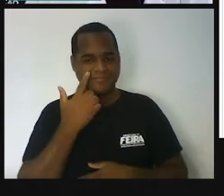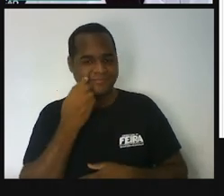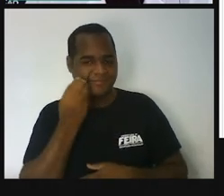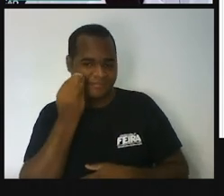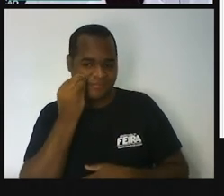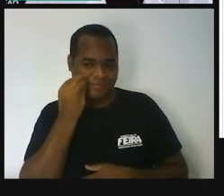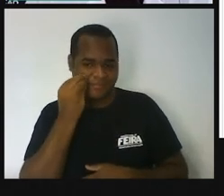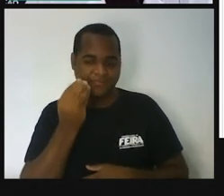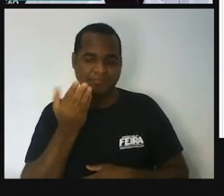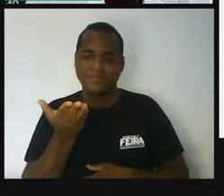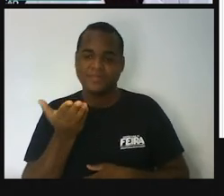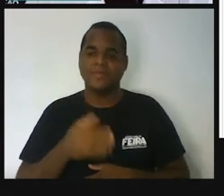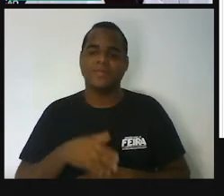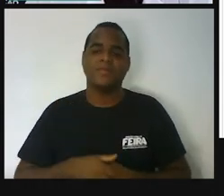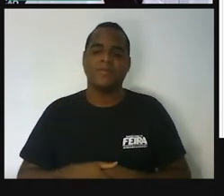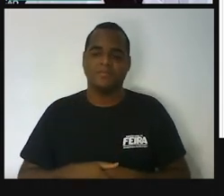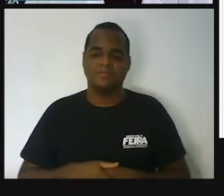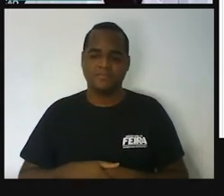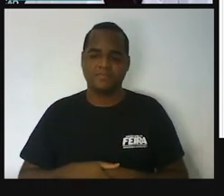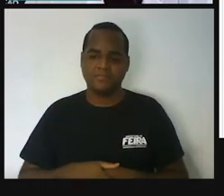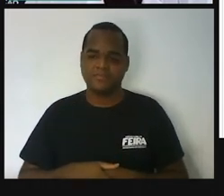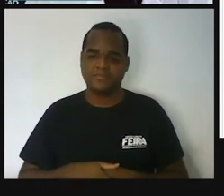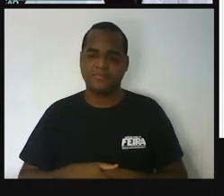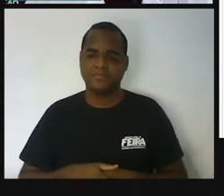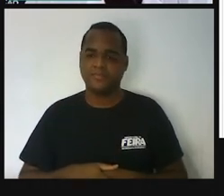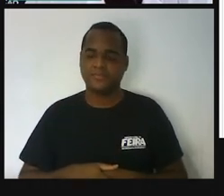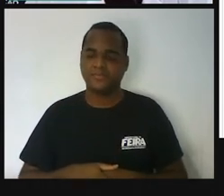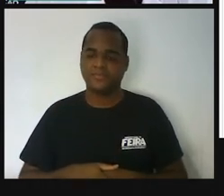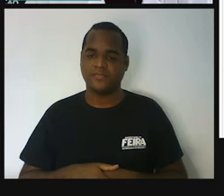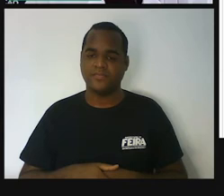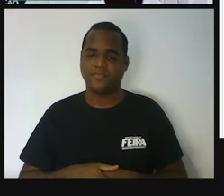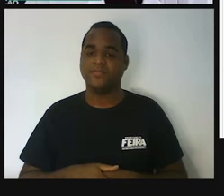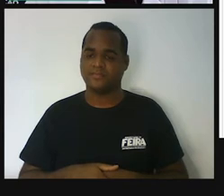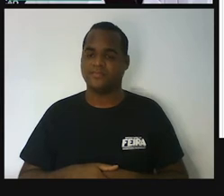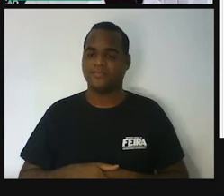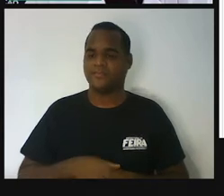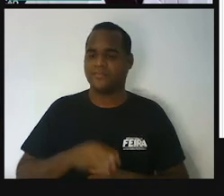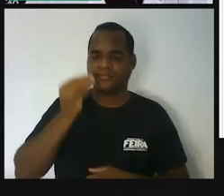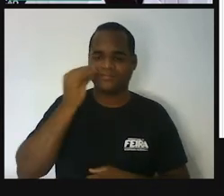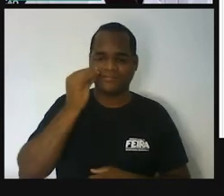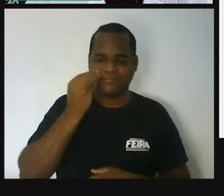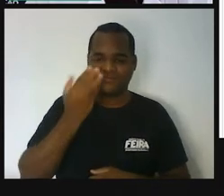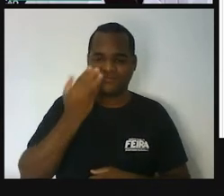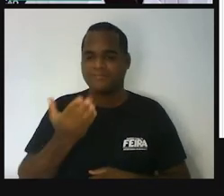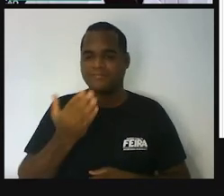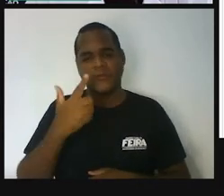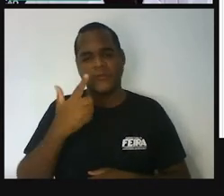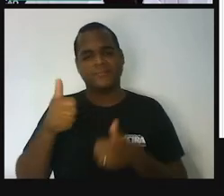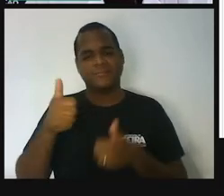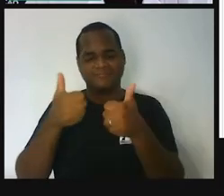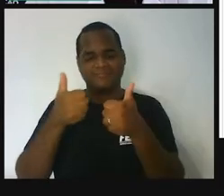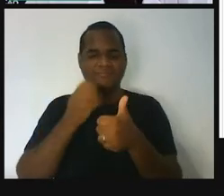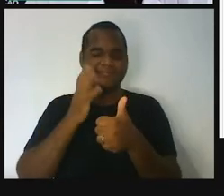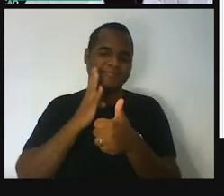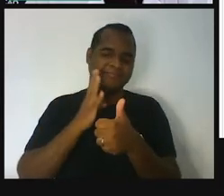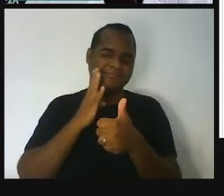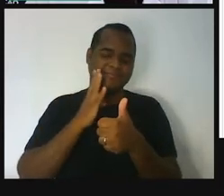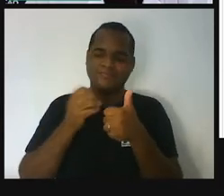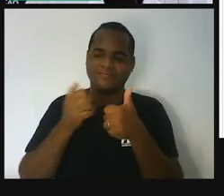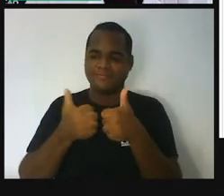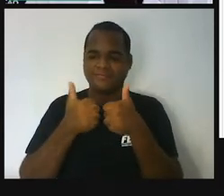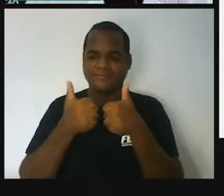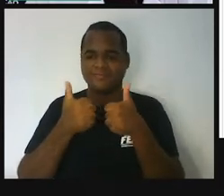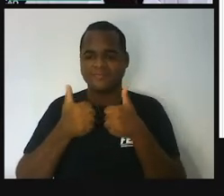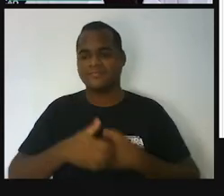Vamos lá. Olha, dá para achar essa aqui. Olha que bacana. Dá para achar essa.